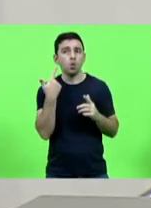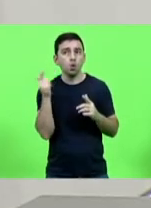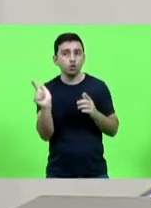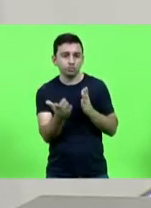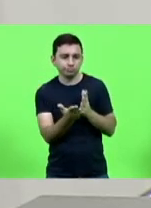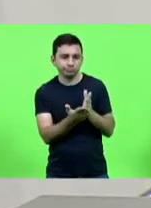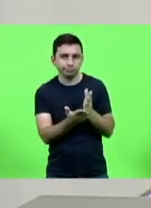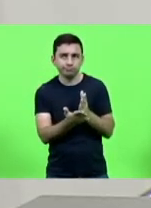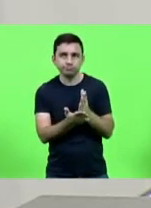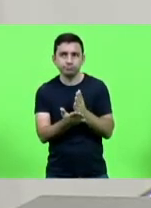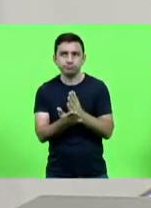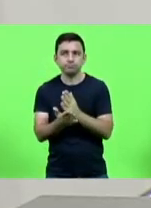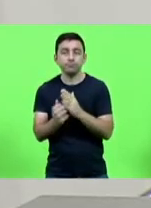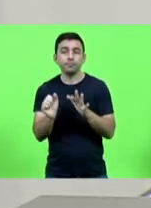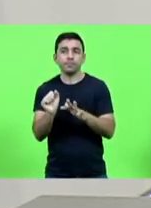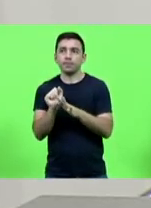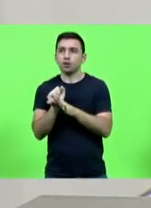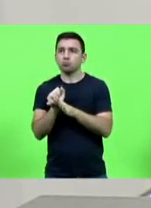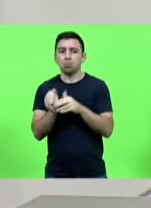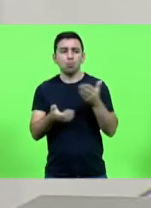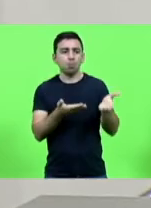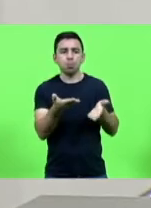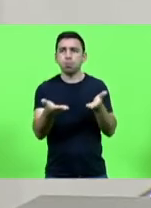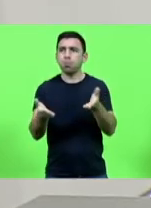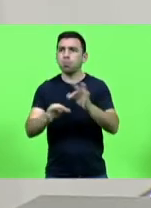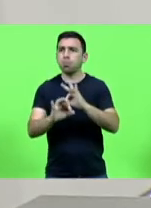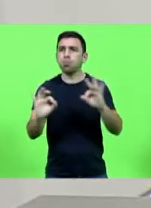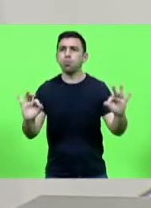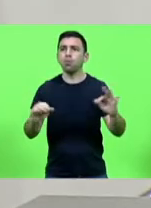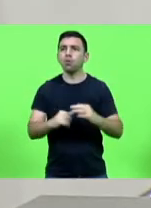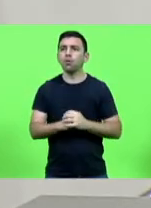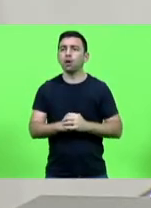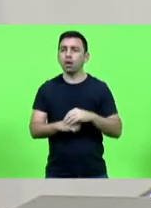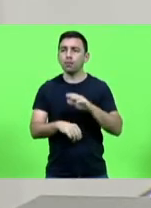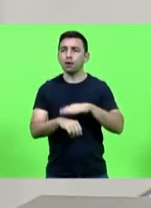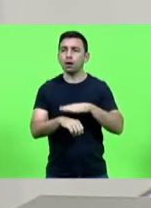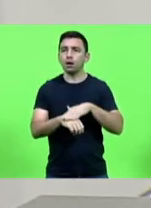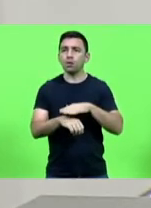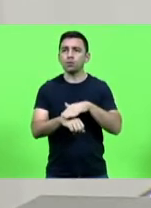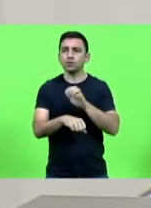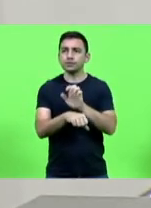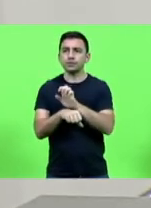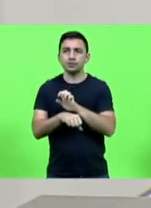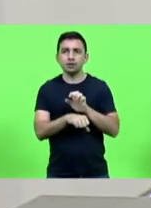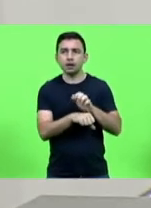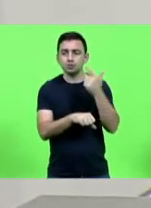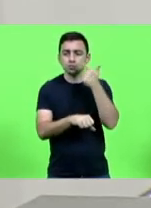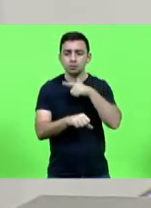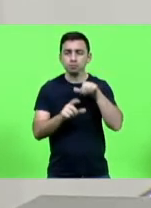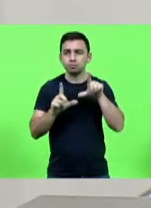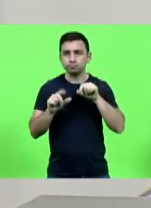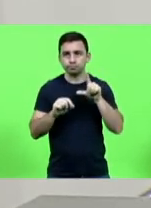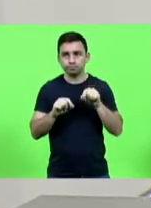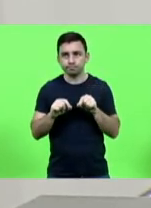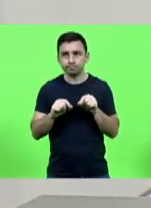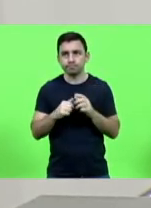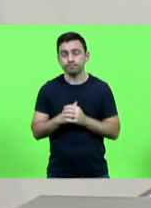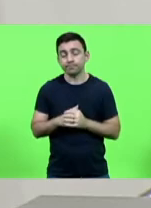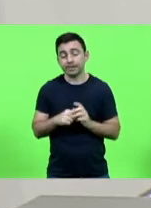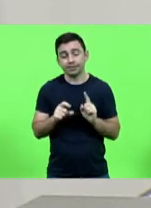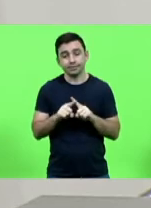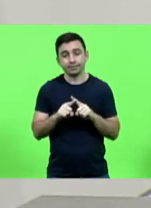segurança não foram atendidos ficou para os estados fazer essa definição então